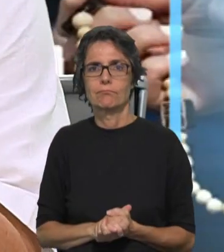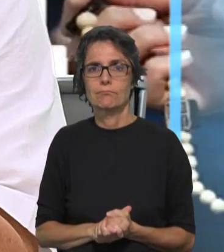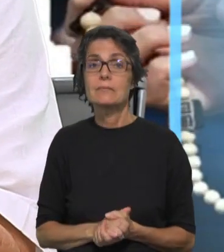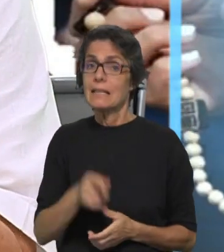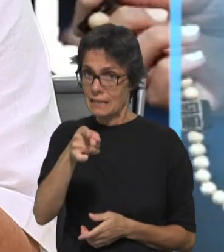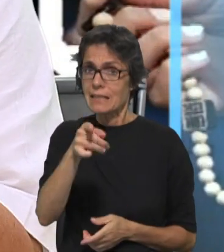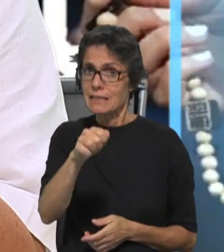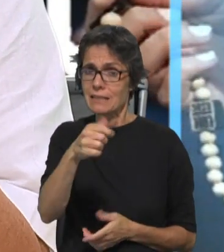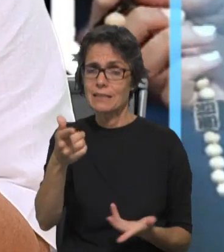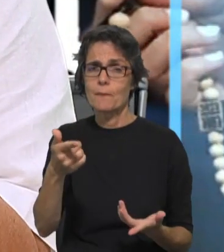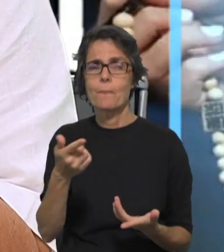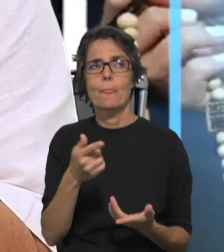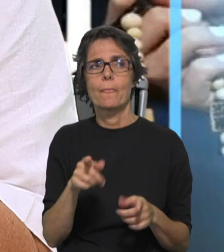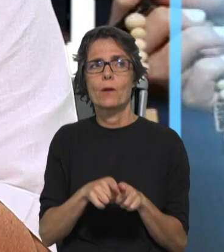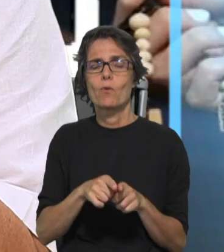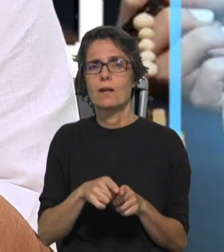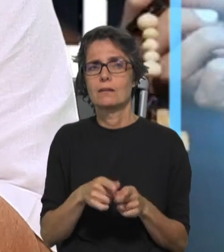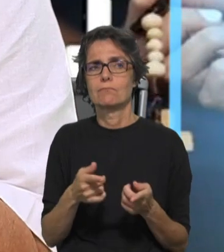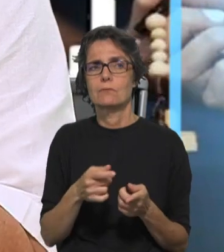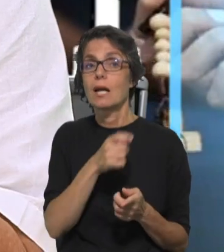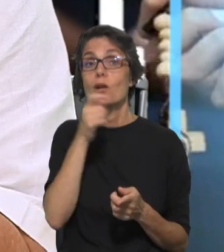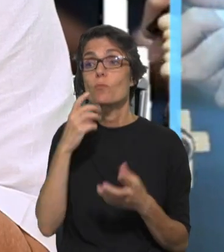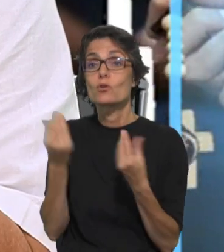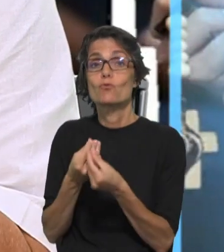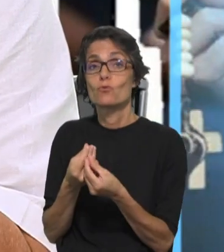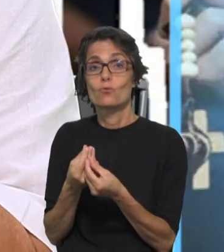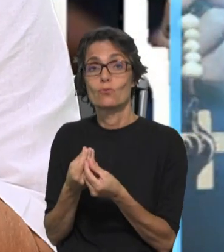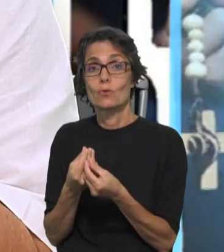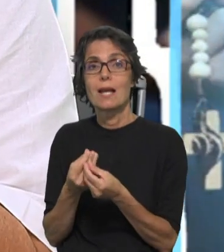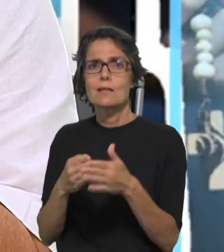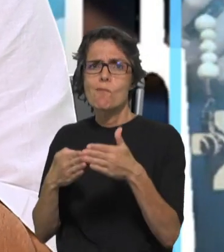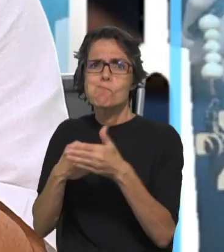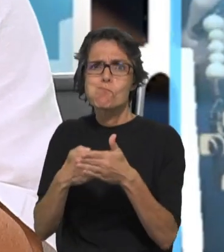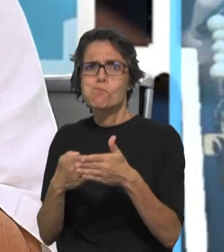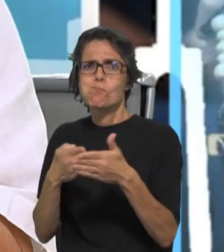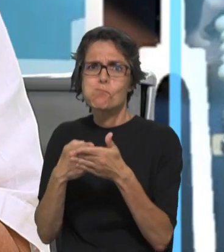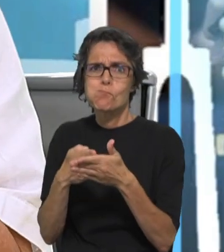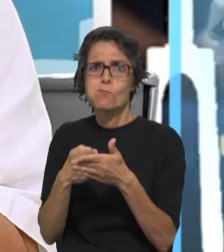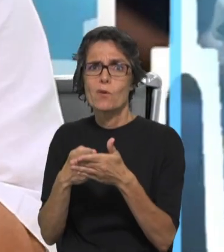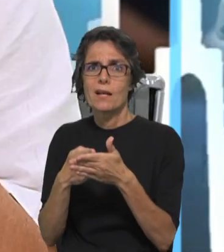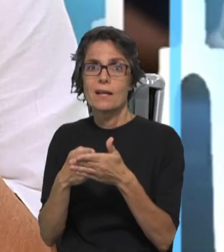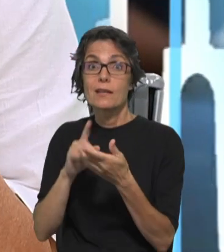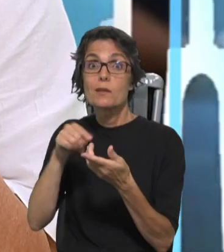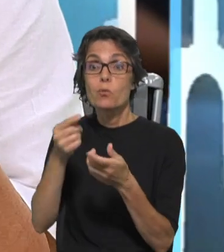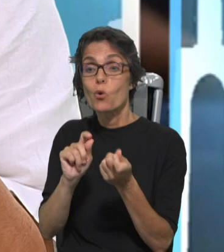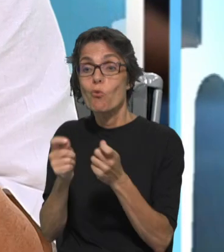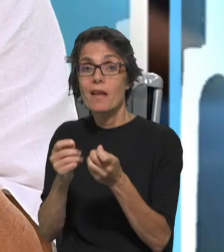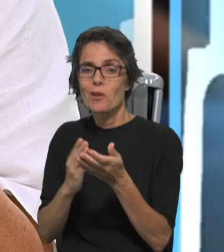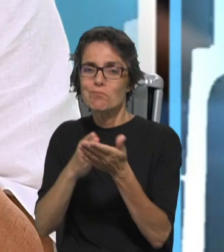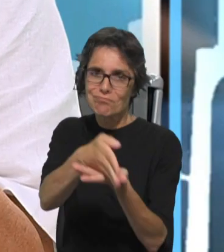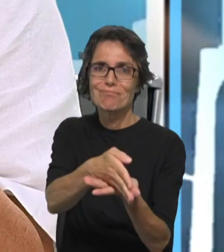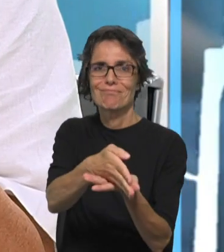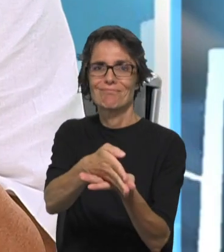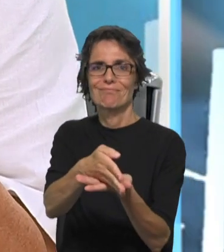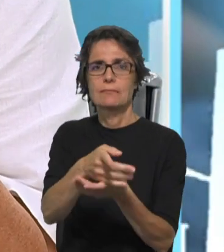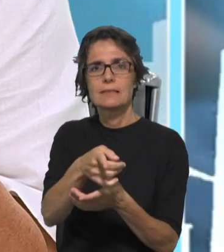O tal compromisso em conjunto que aqui se referia, e essa imagem das barreiras, que às vezes não são e surgem assim, essa imagem pode